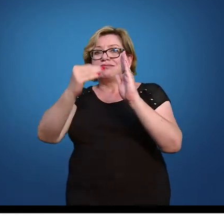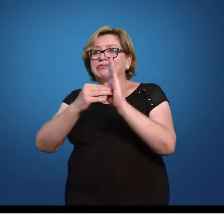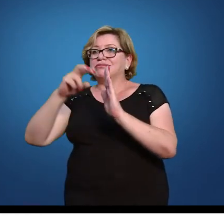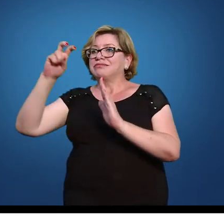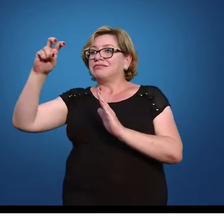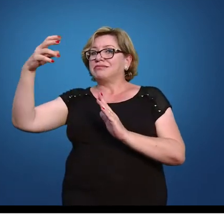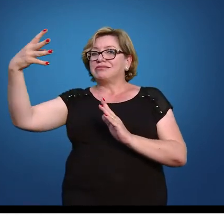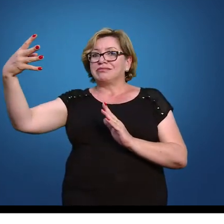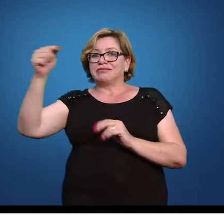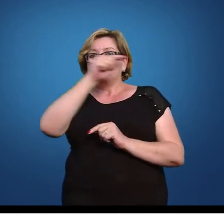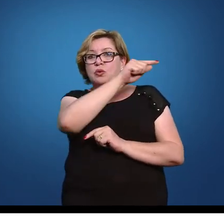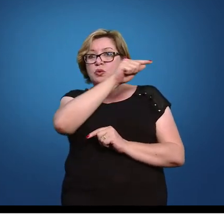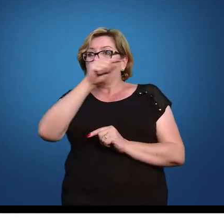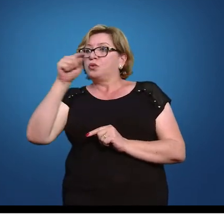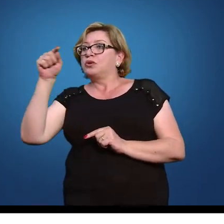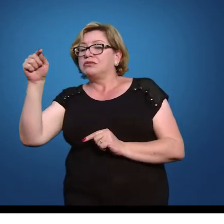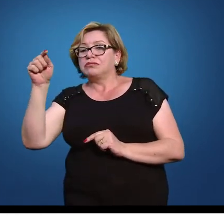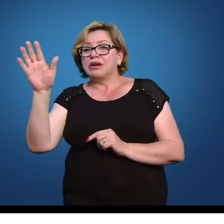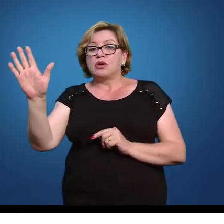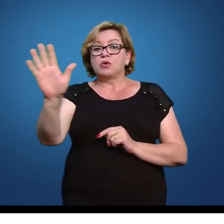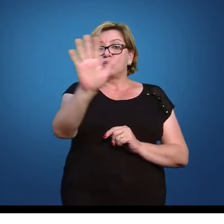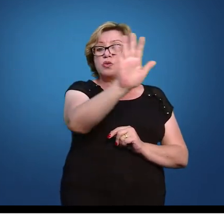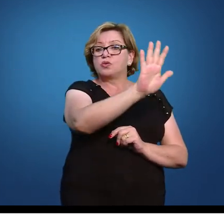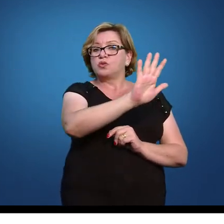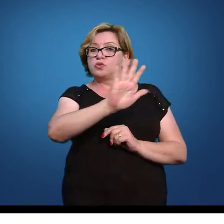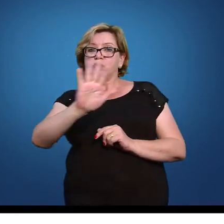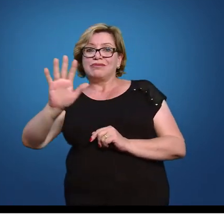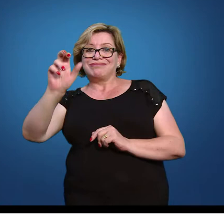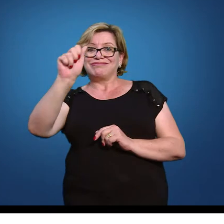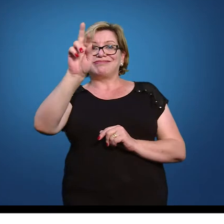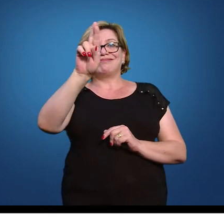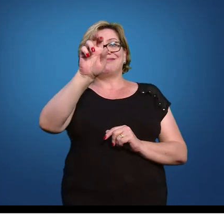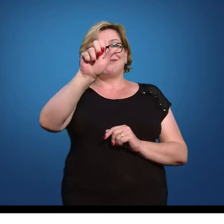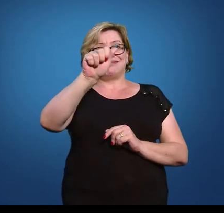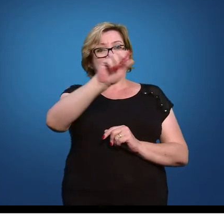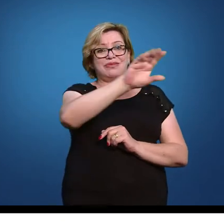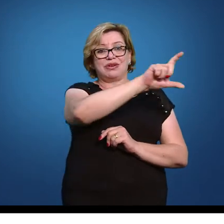54,55 então a área que me interessa é essa aqui